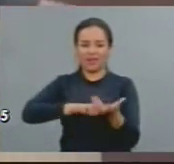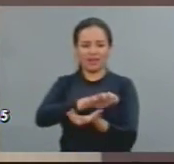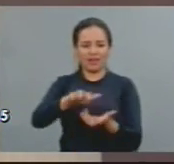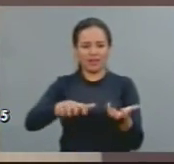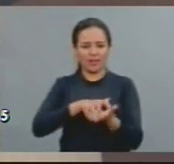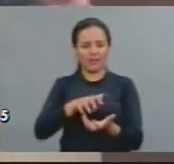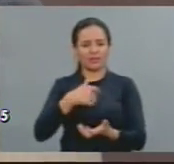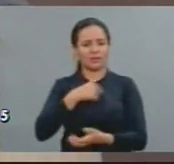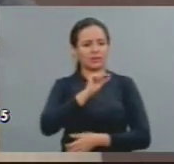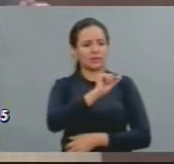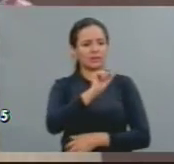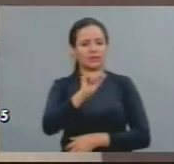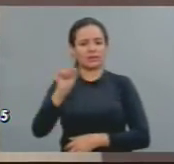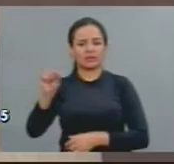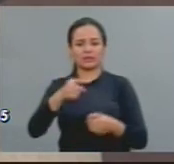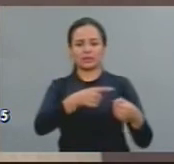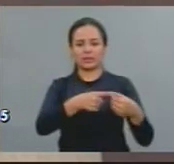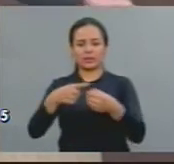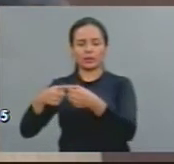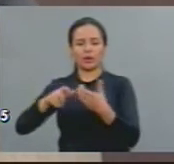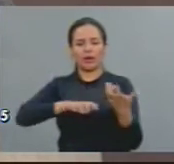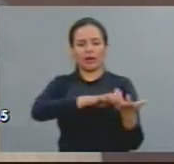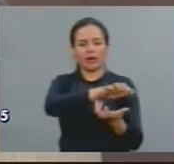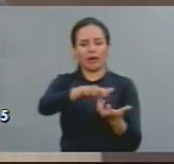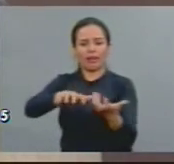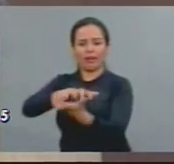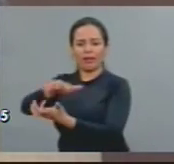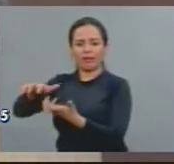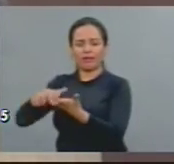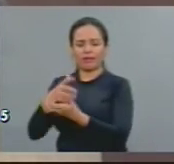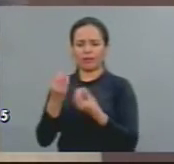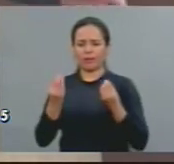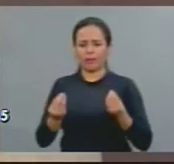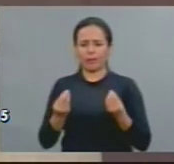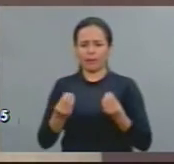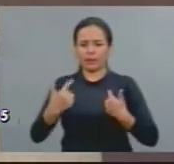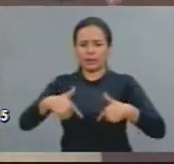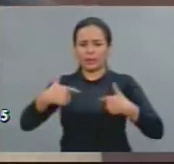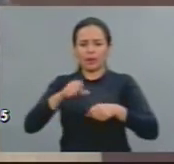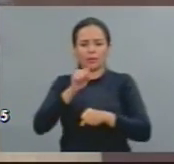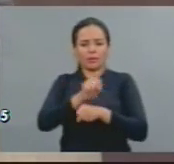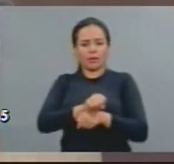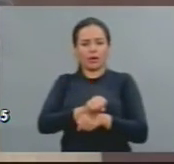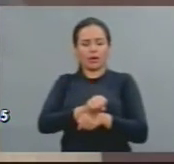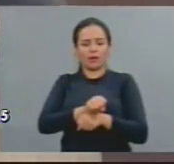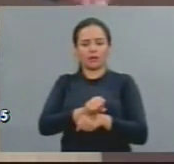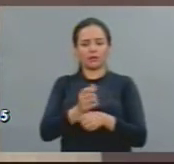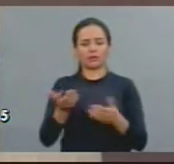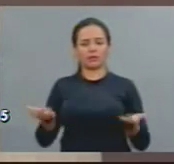em que servidores são obrigados a paralisar suas atividades com o inequívoco